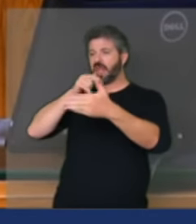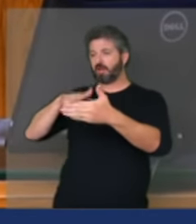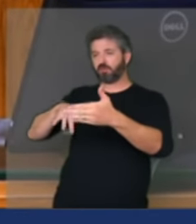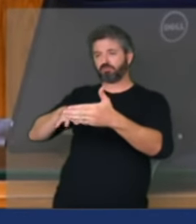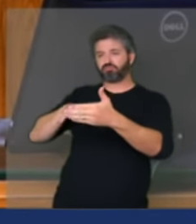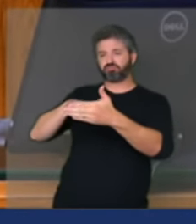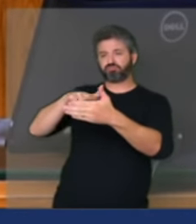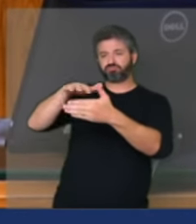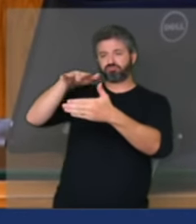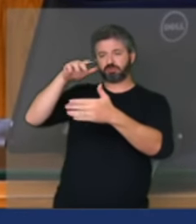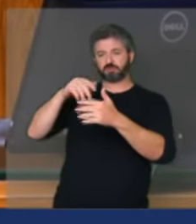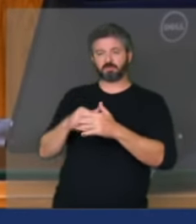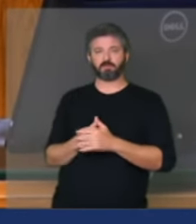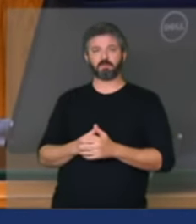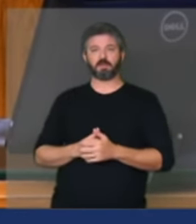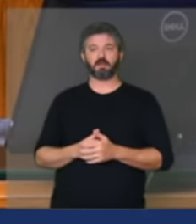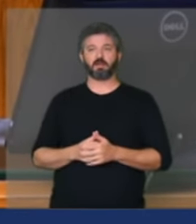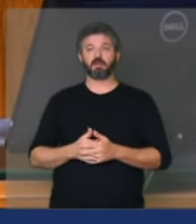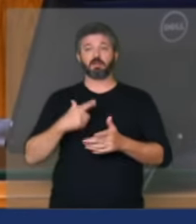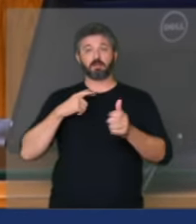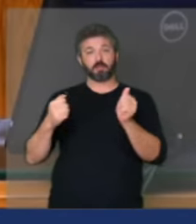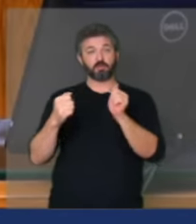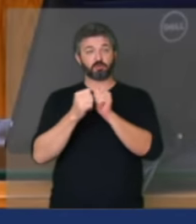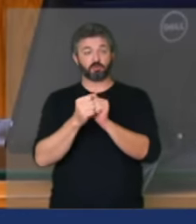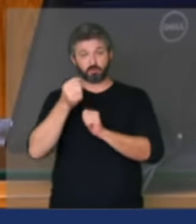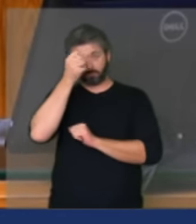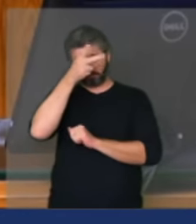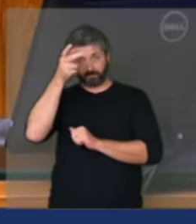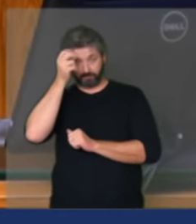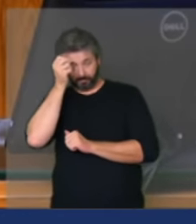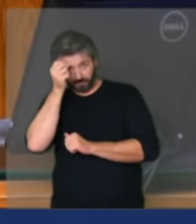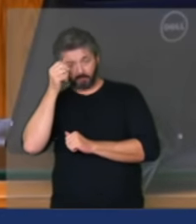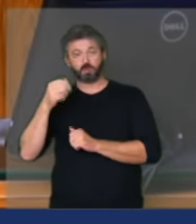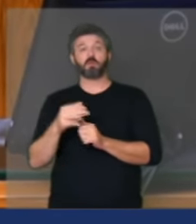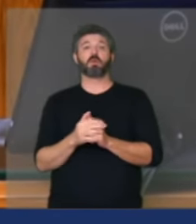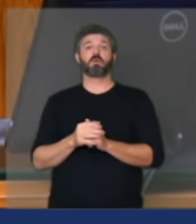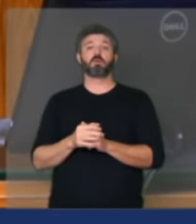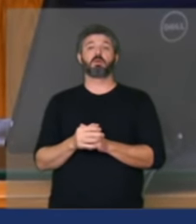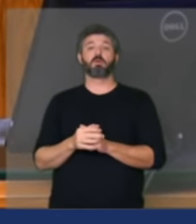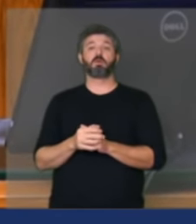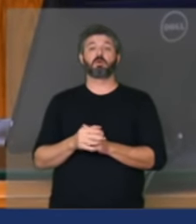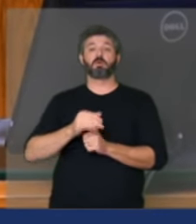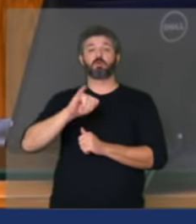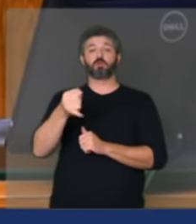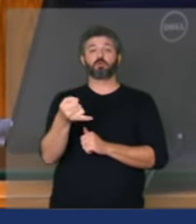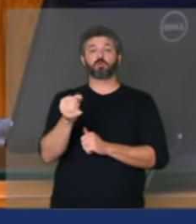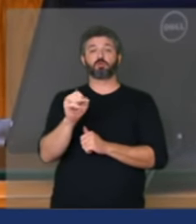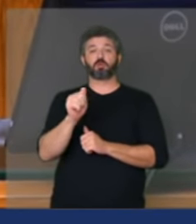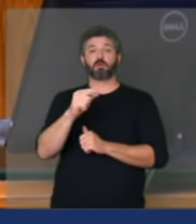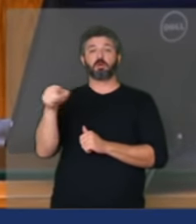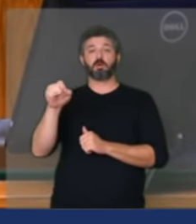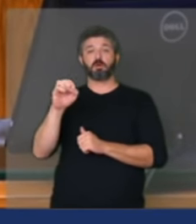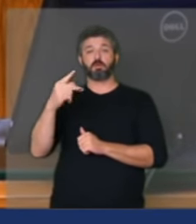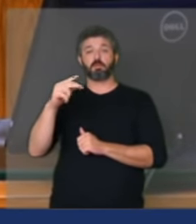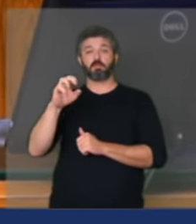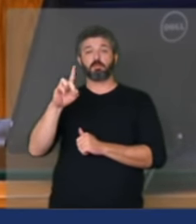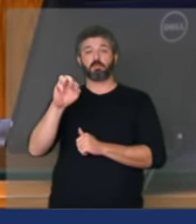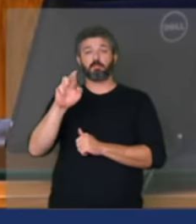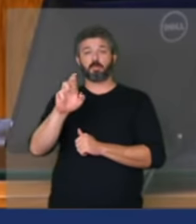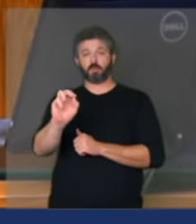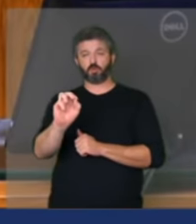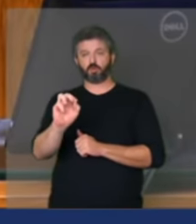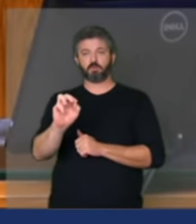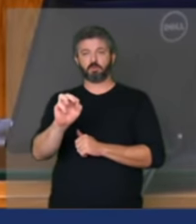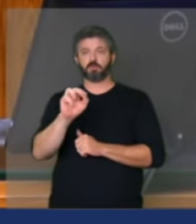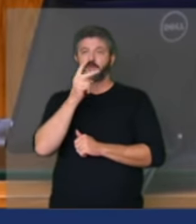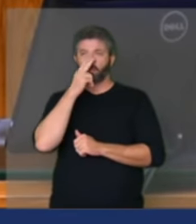está junto com o prefeito o vice-prefeito de Miguelópolis o João Pedro João Pedro creio